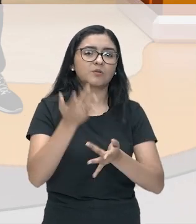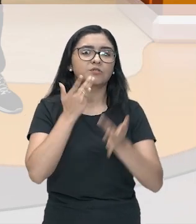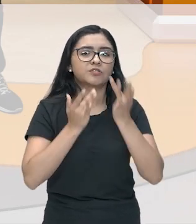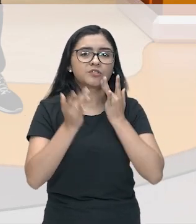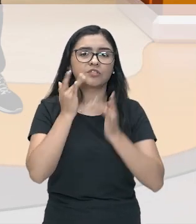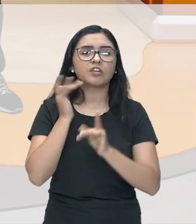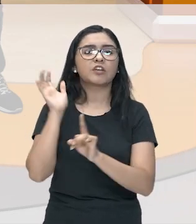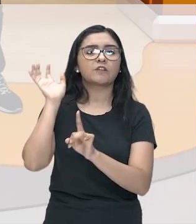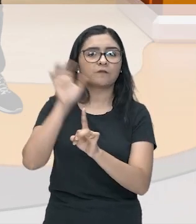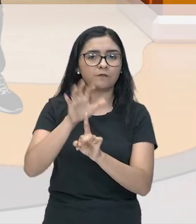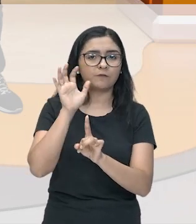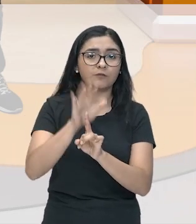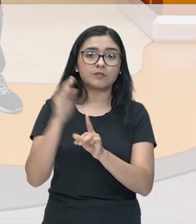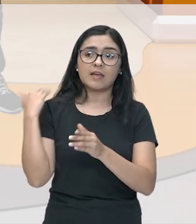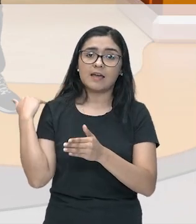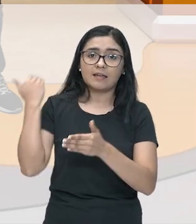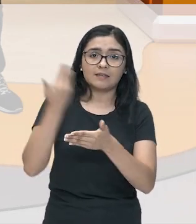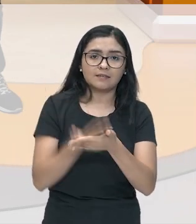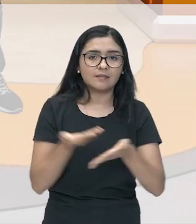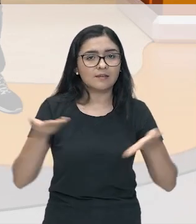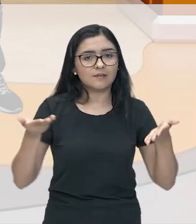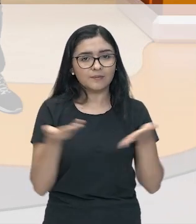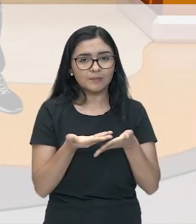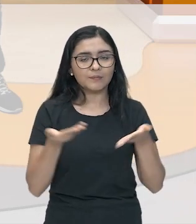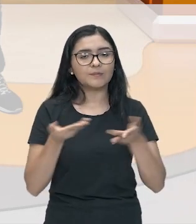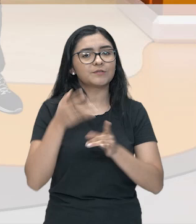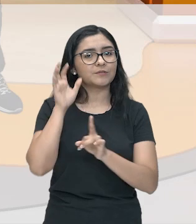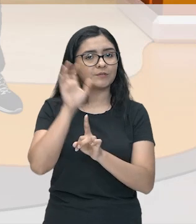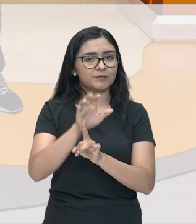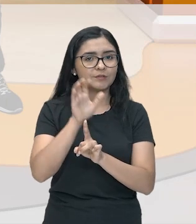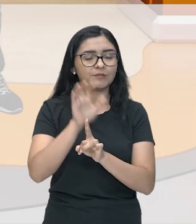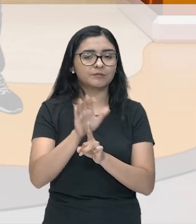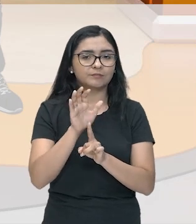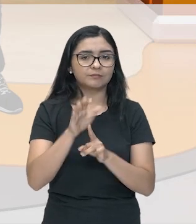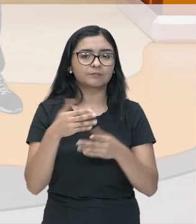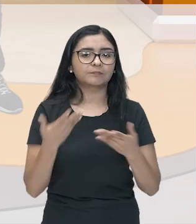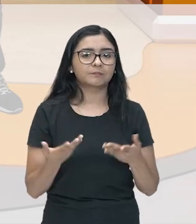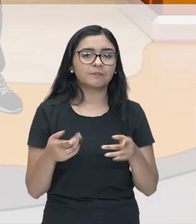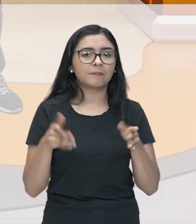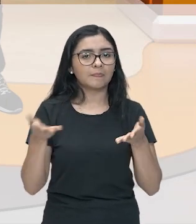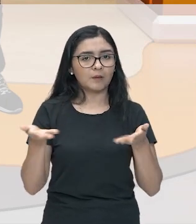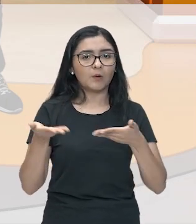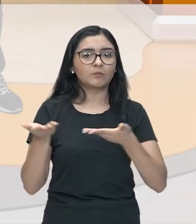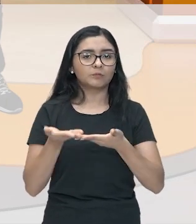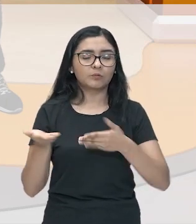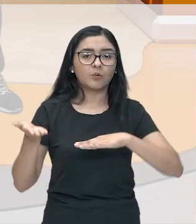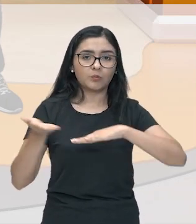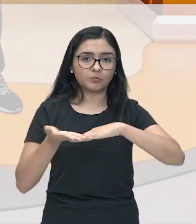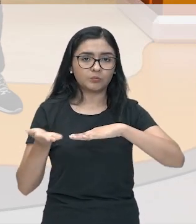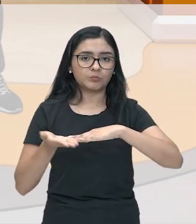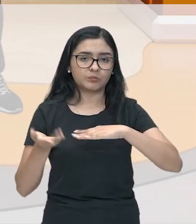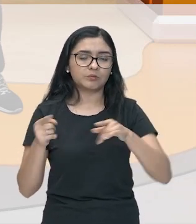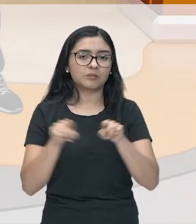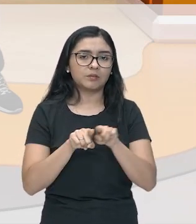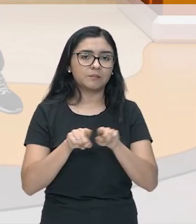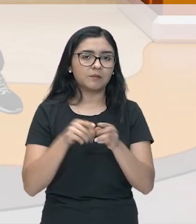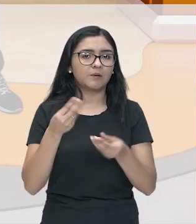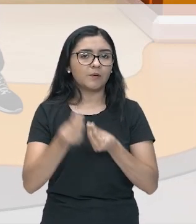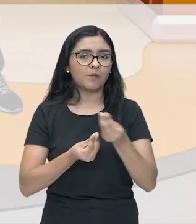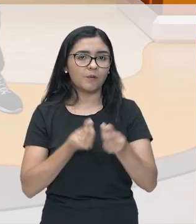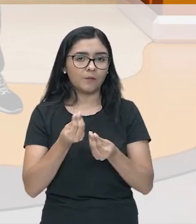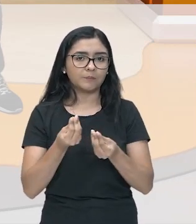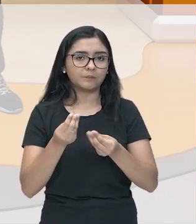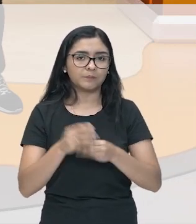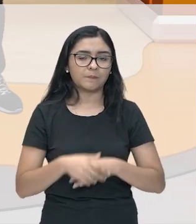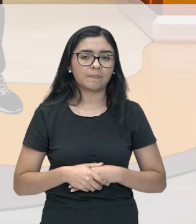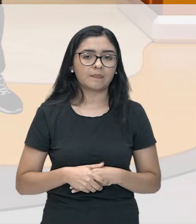as produções até os dias atuais e influenciam as produções contemporâneas. Até hoje são influenciadas pela forma como essas peças foram